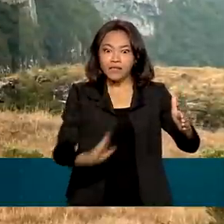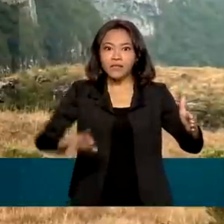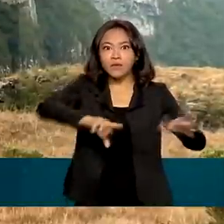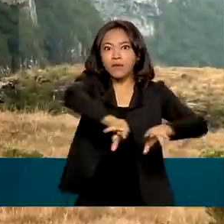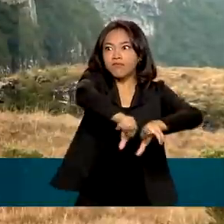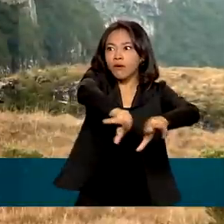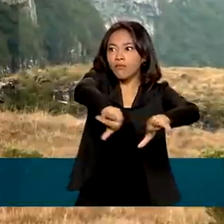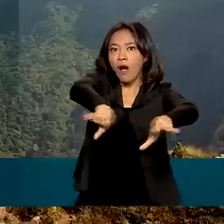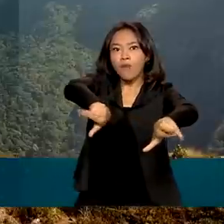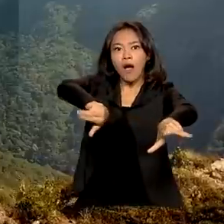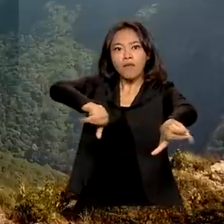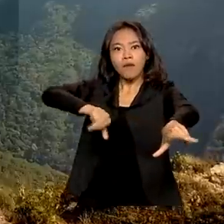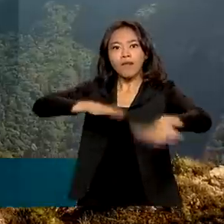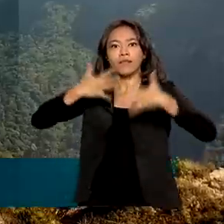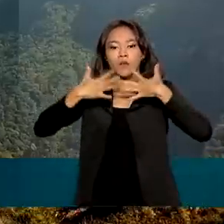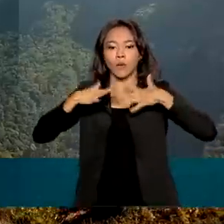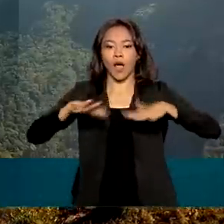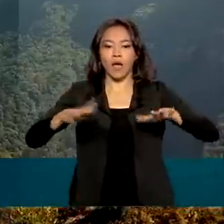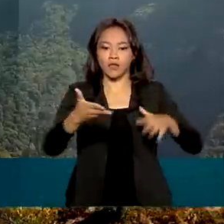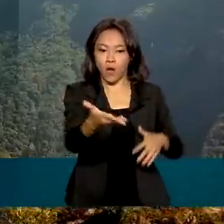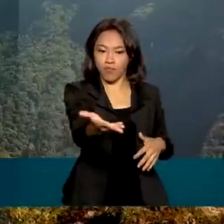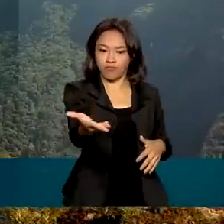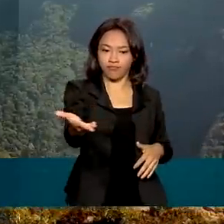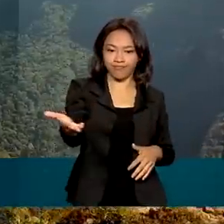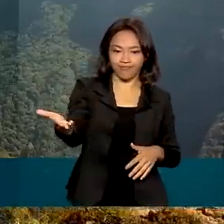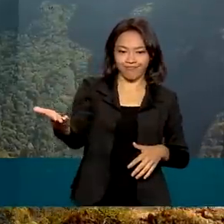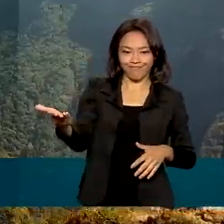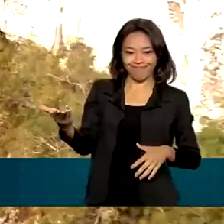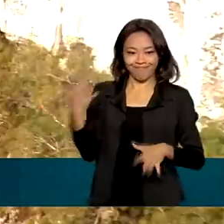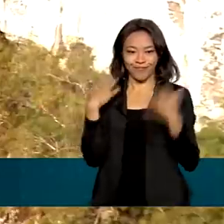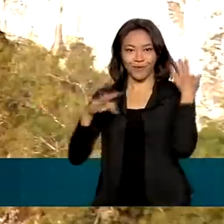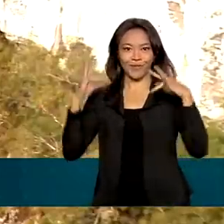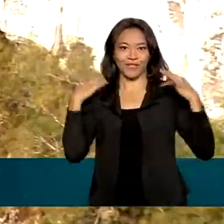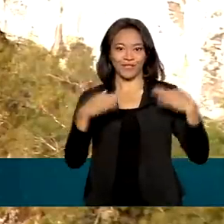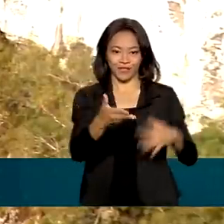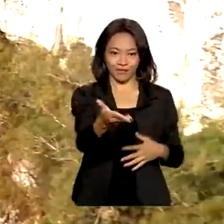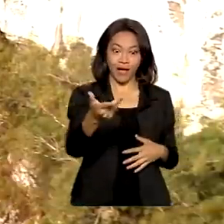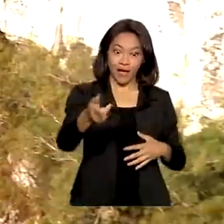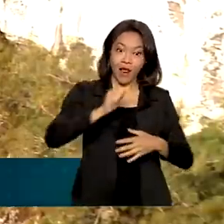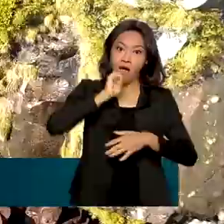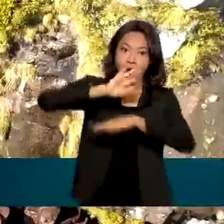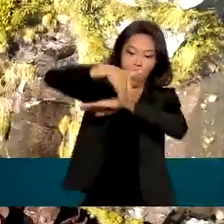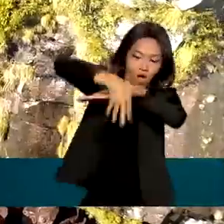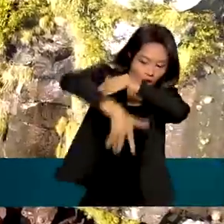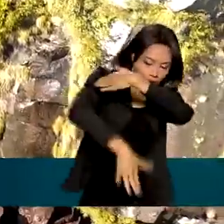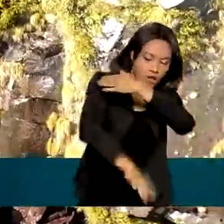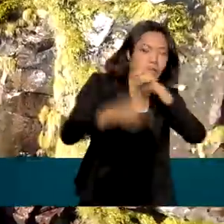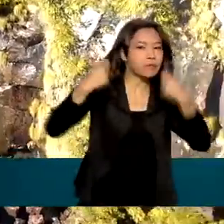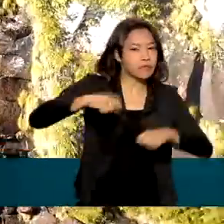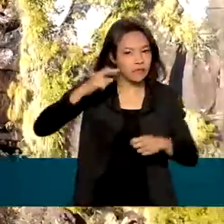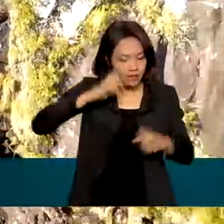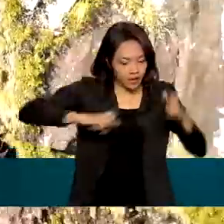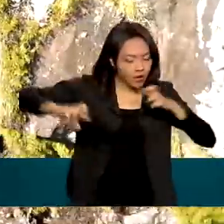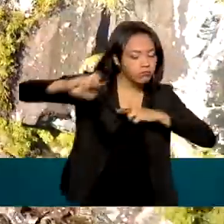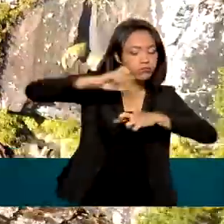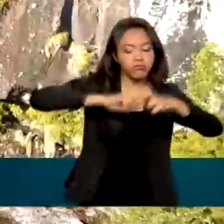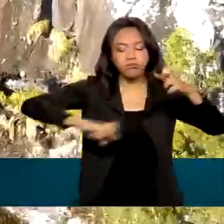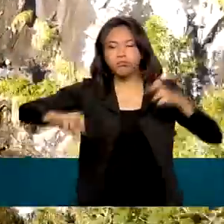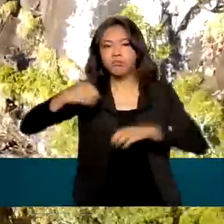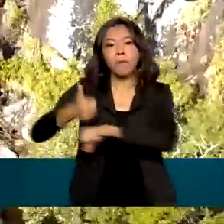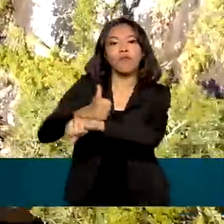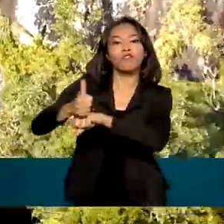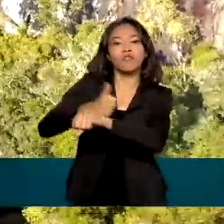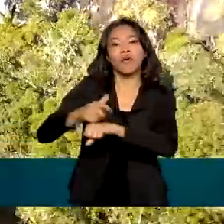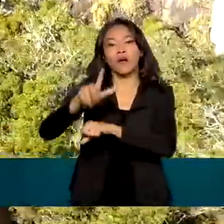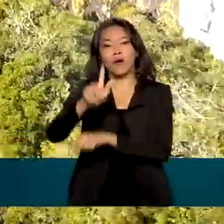diversidade de paisagens naturais exploradas turisticamente. Áreas que devem ser monitoradas por geólogos, para a